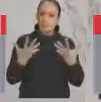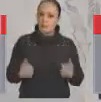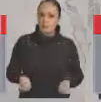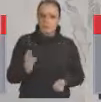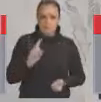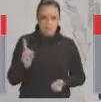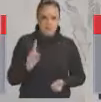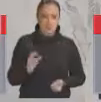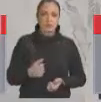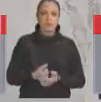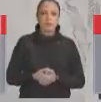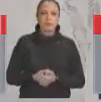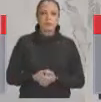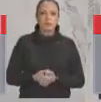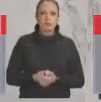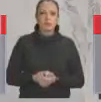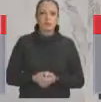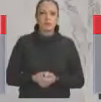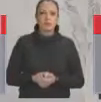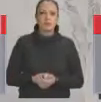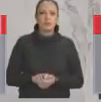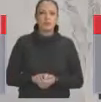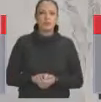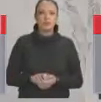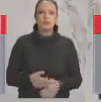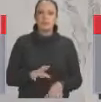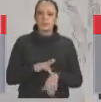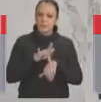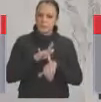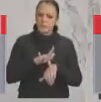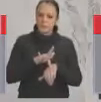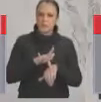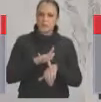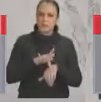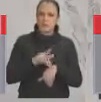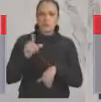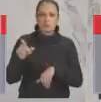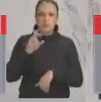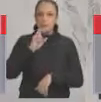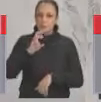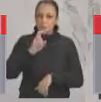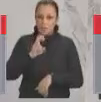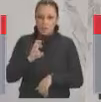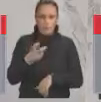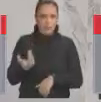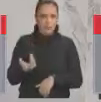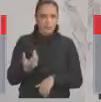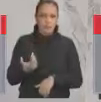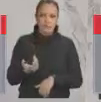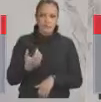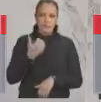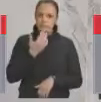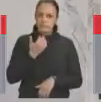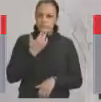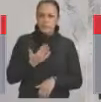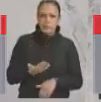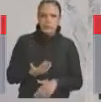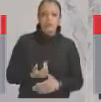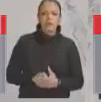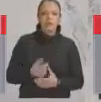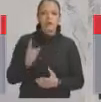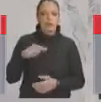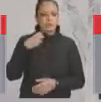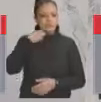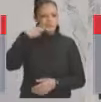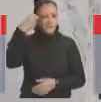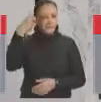excrescência, é uma aberração, esse movimento de Sorocaba, direita sorocabana, até para a direita é uma vergonha